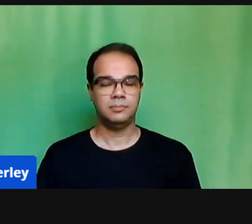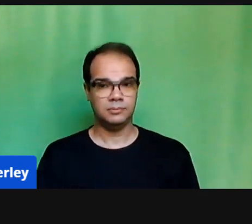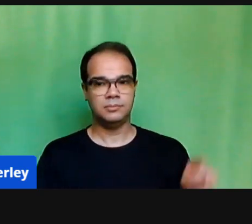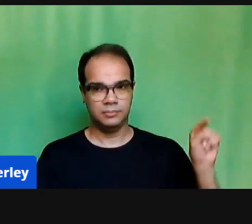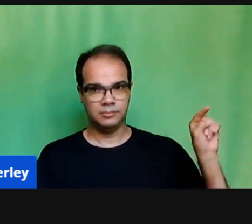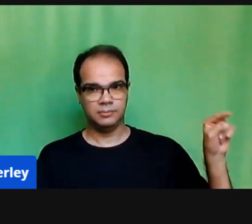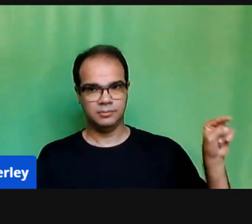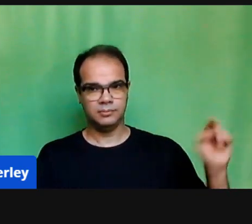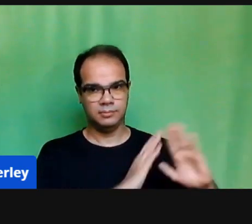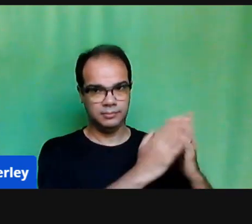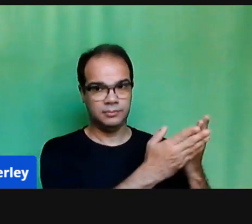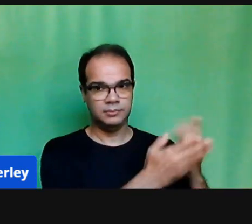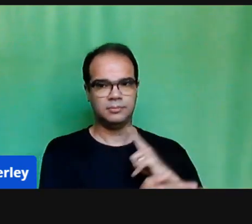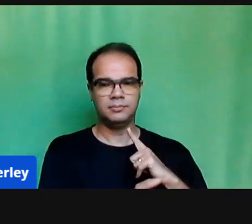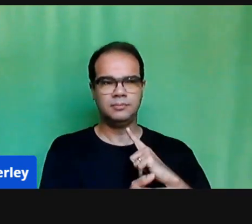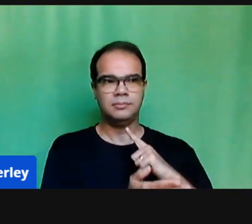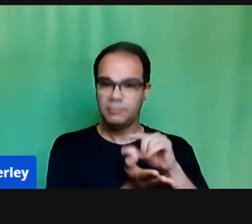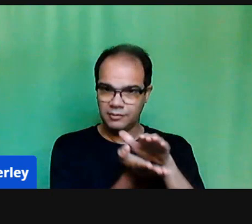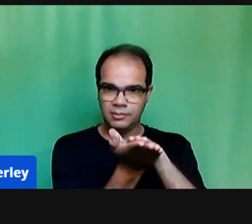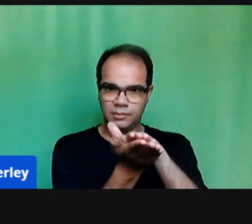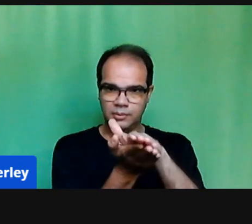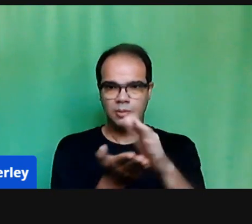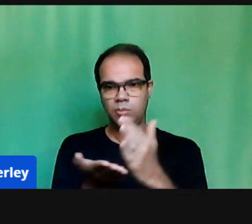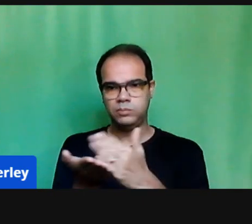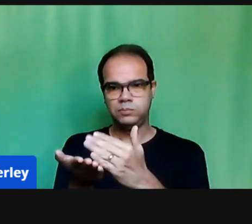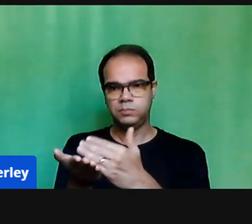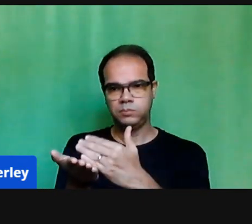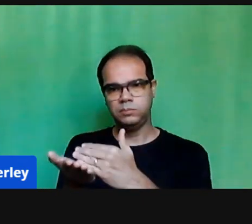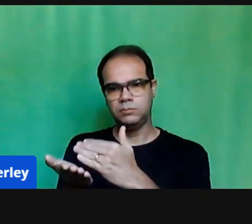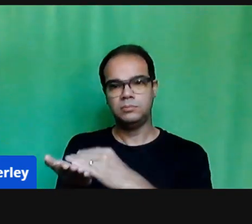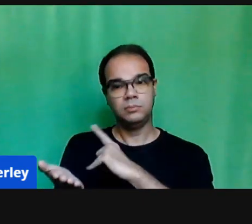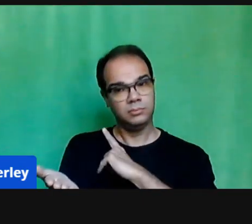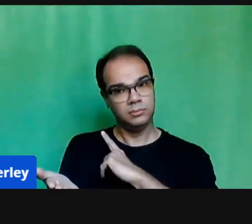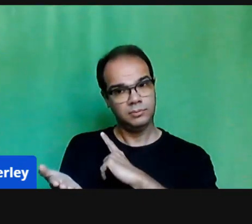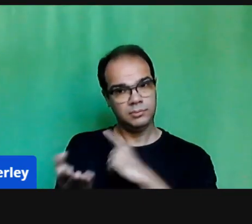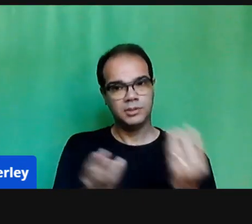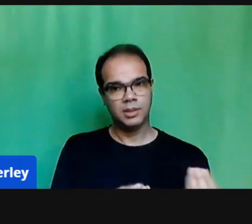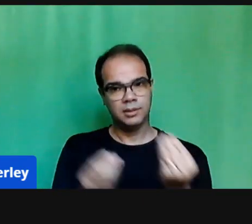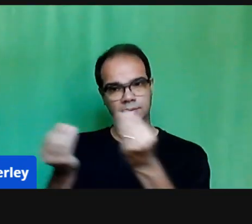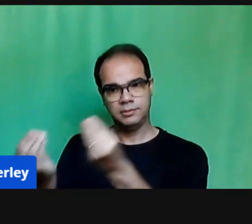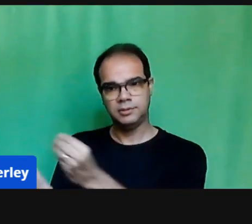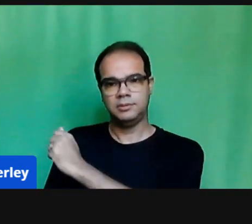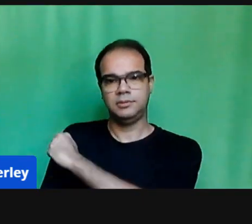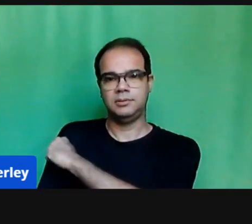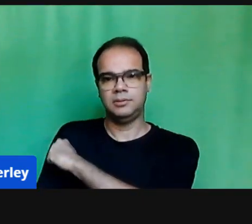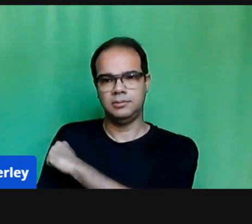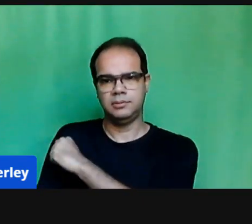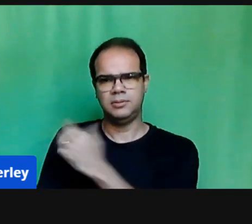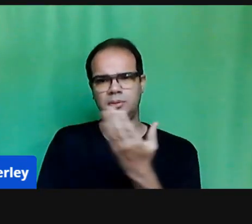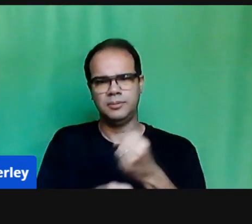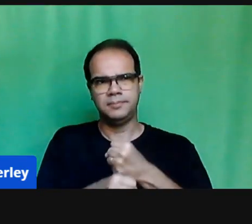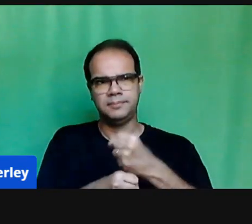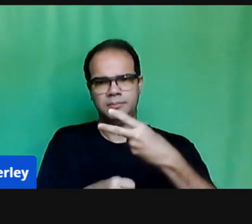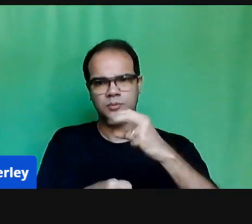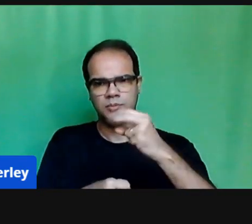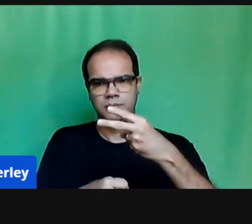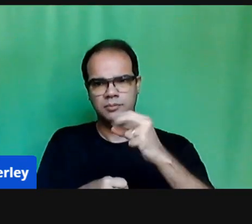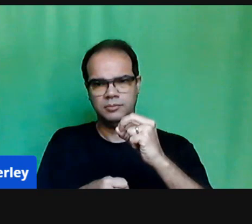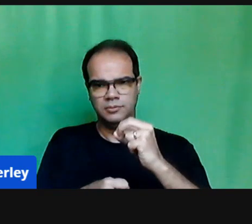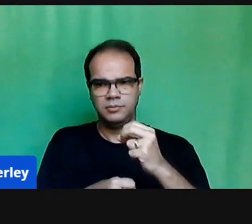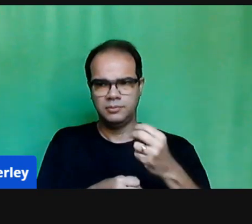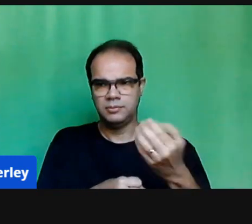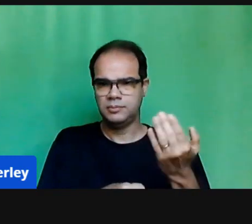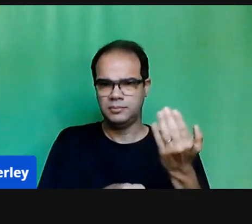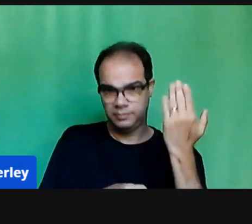os cadernos impressos, que são entregues para as crianças, até o ano passado nós elaborávamos e fazíamos a